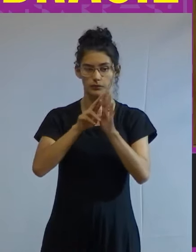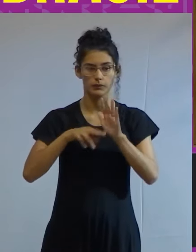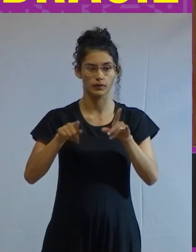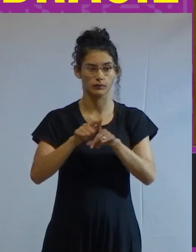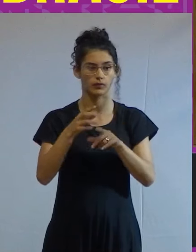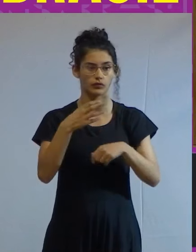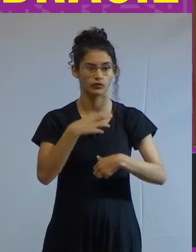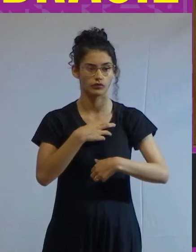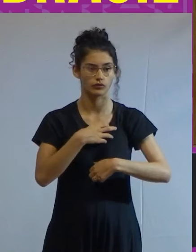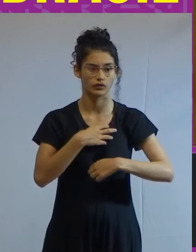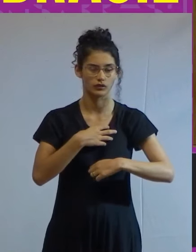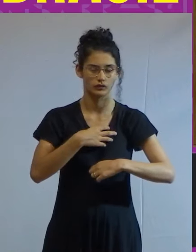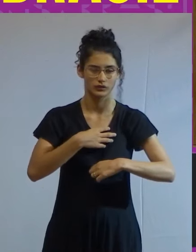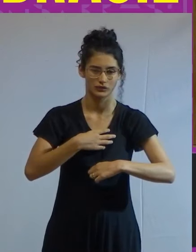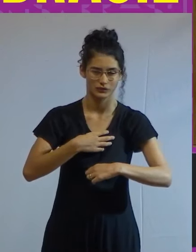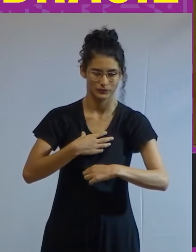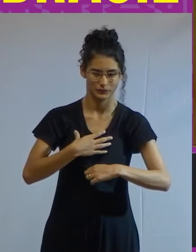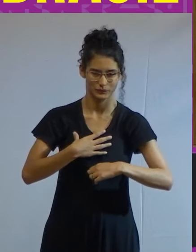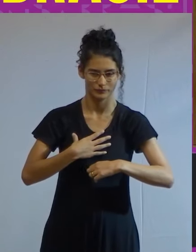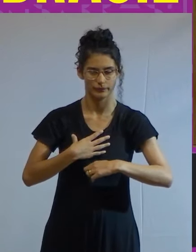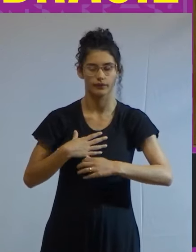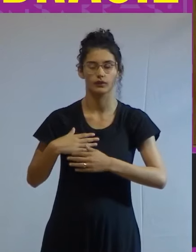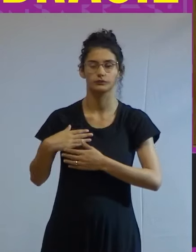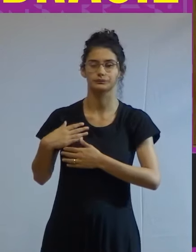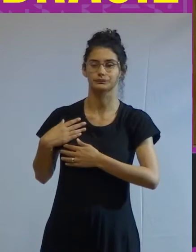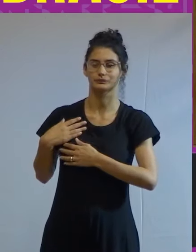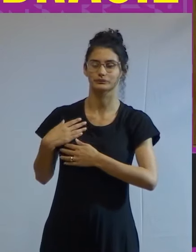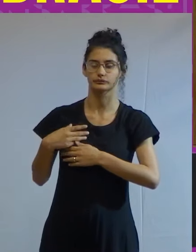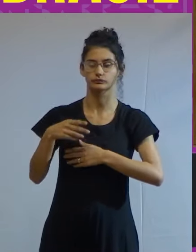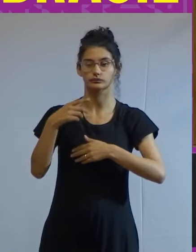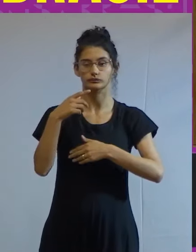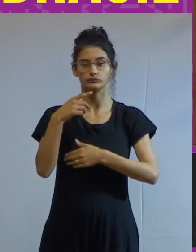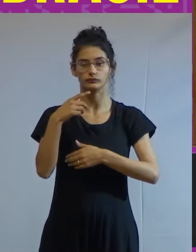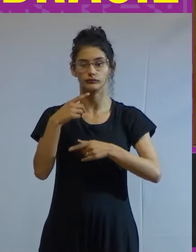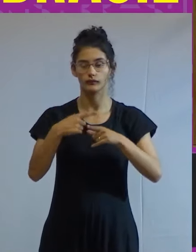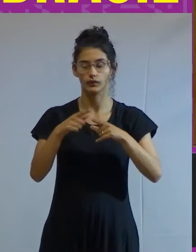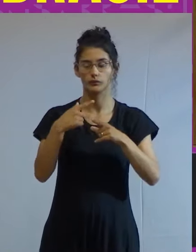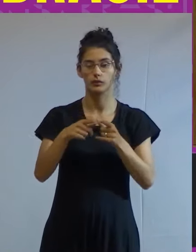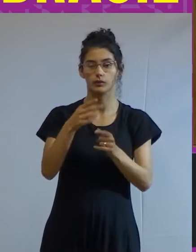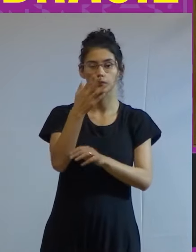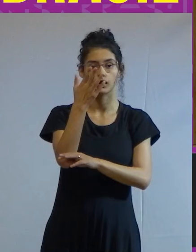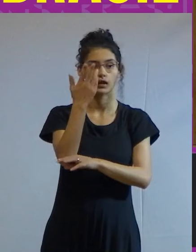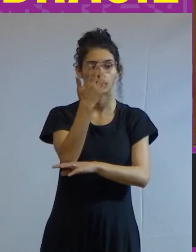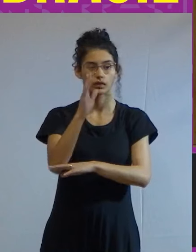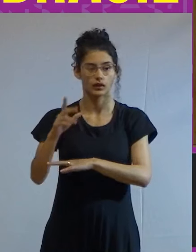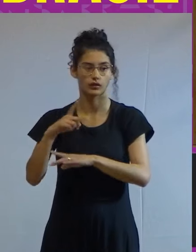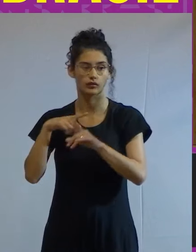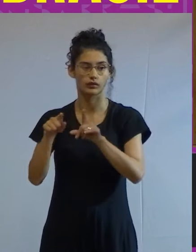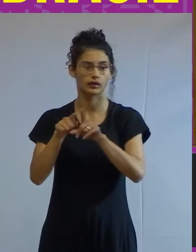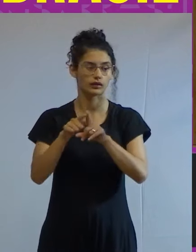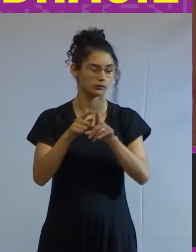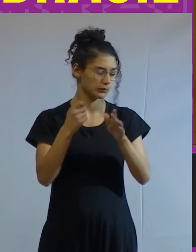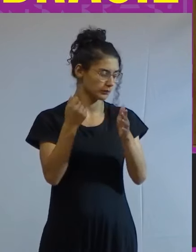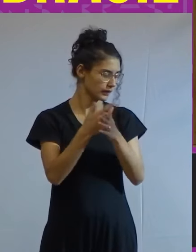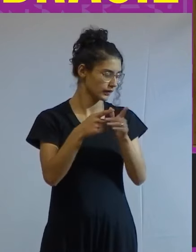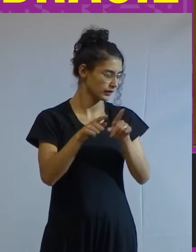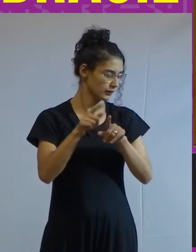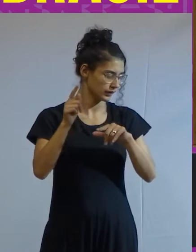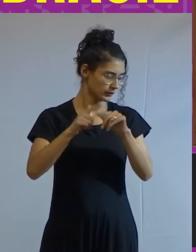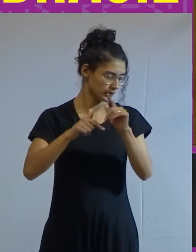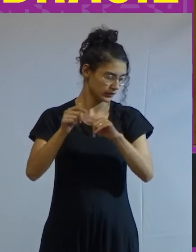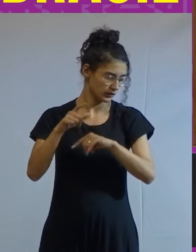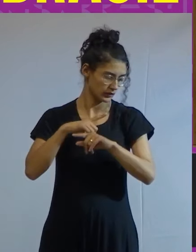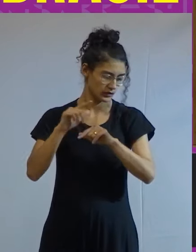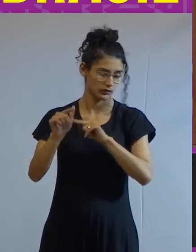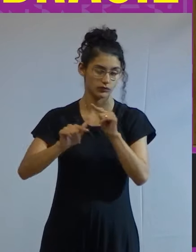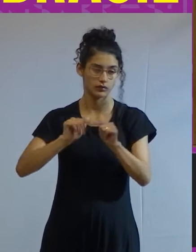no sentido de limitada pelos constrangimentos naturais derivados do caráter subordinado da mercadoria força